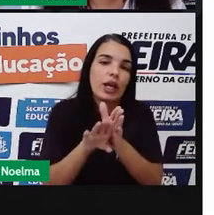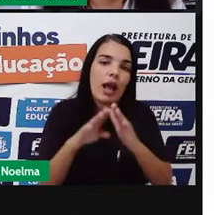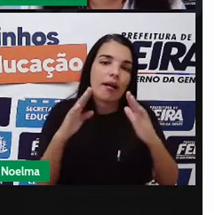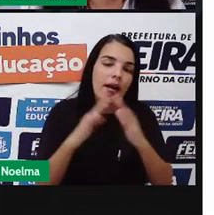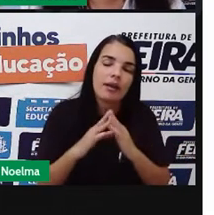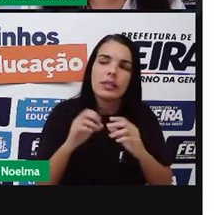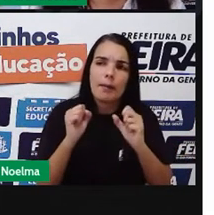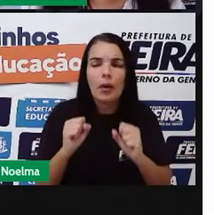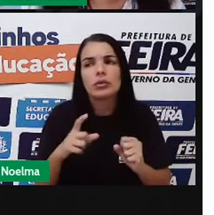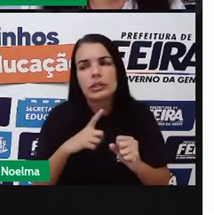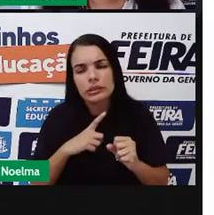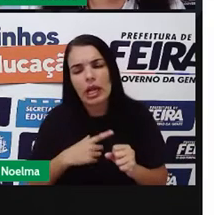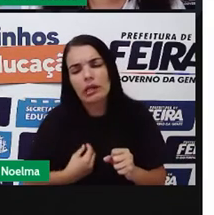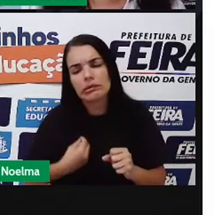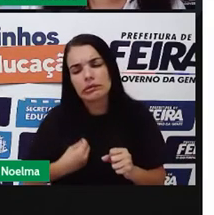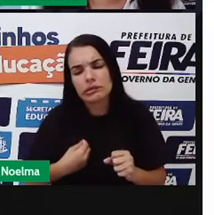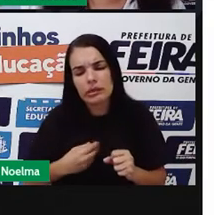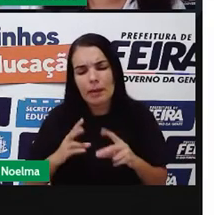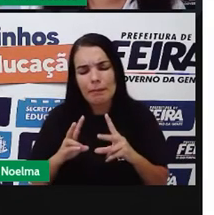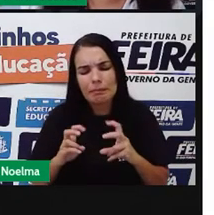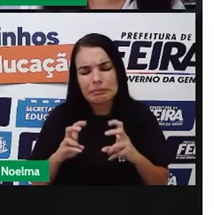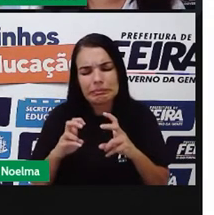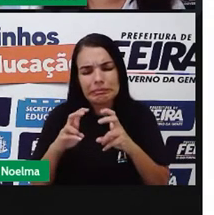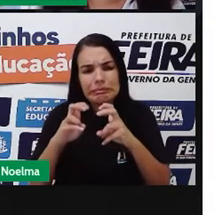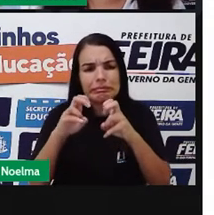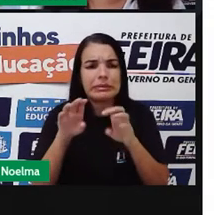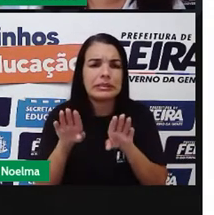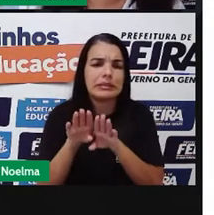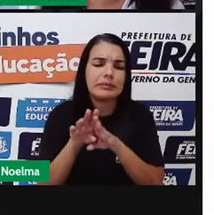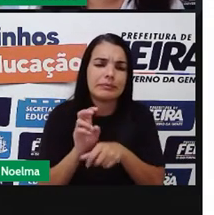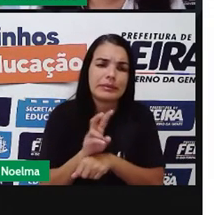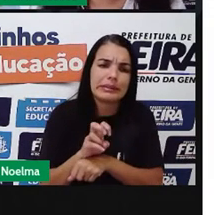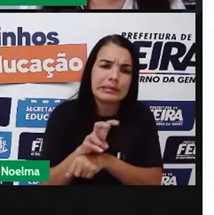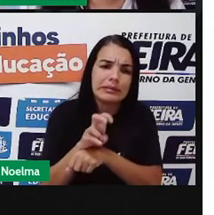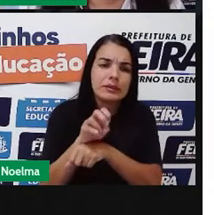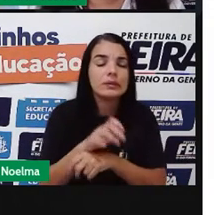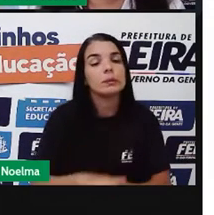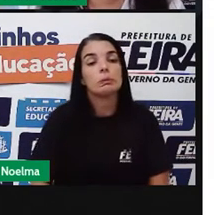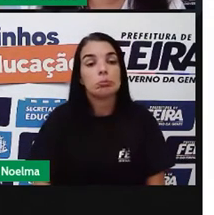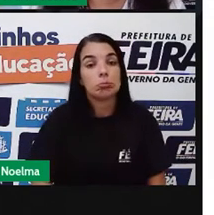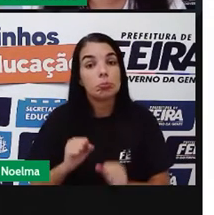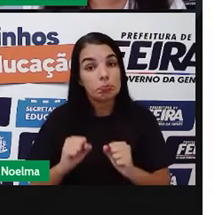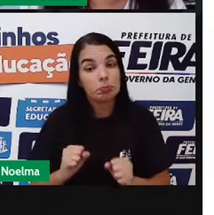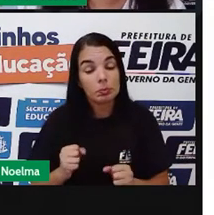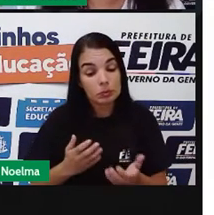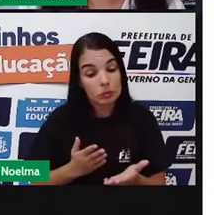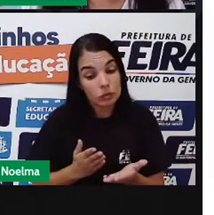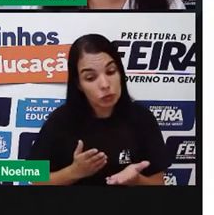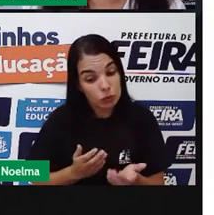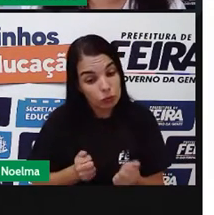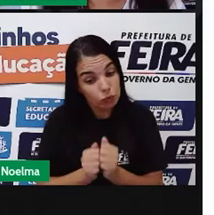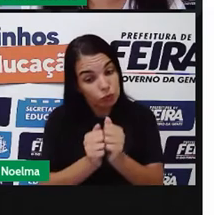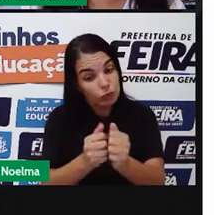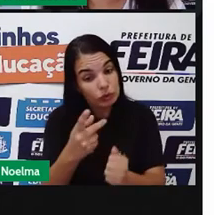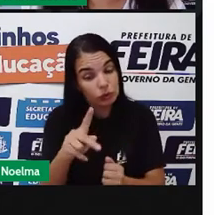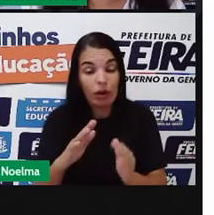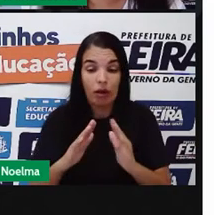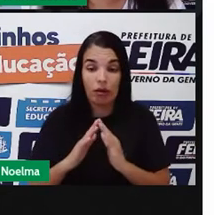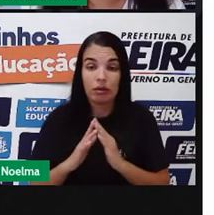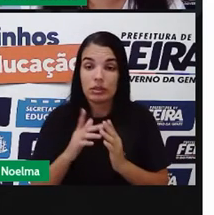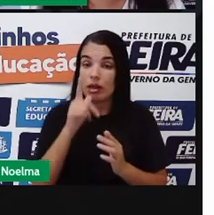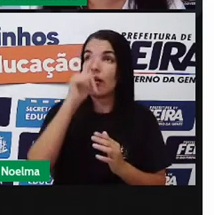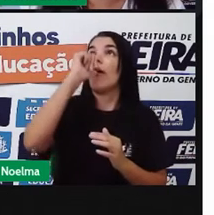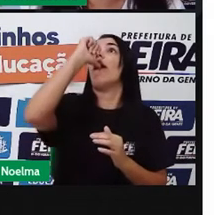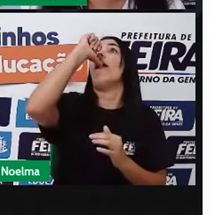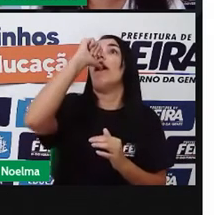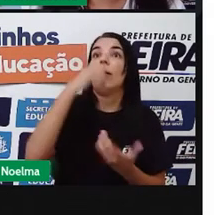bactérias ou outros tipos de micro-organismos ali que pode ir para a sua, junto com a água, para a sua casa, né? E você